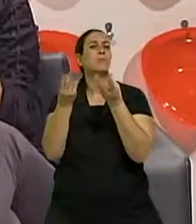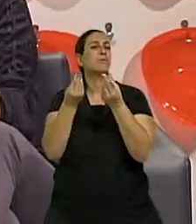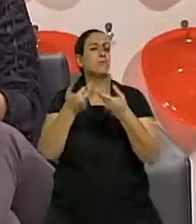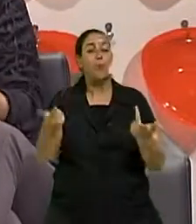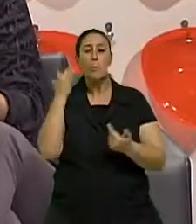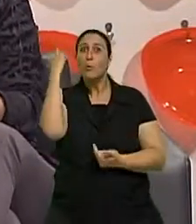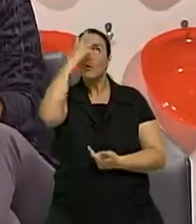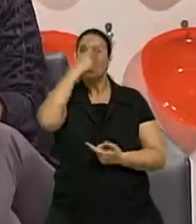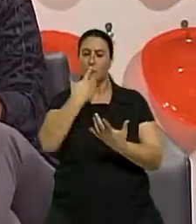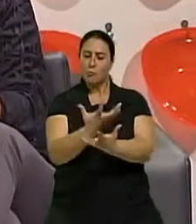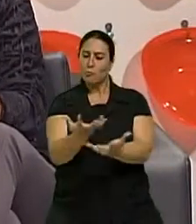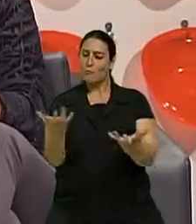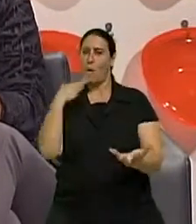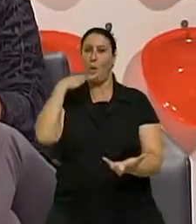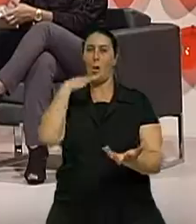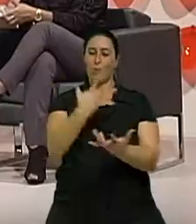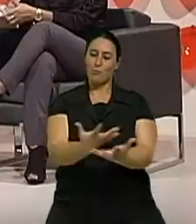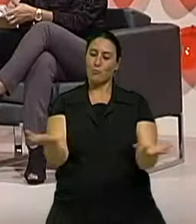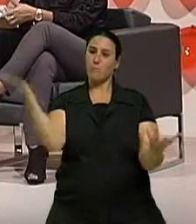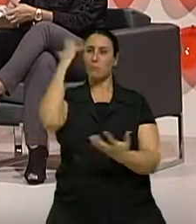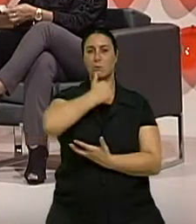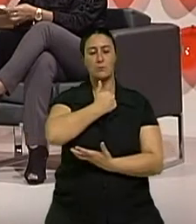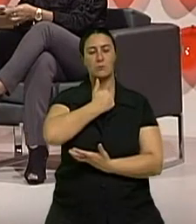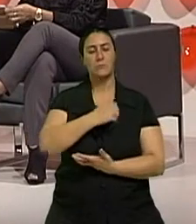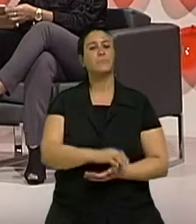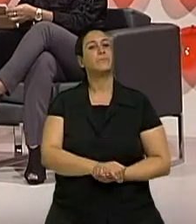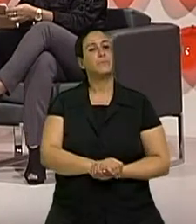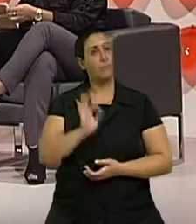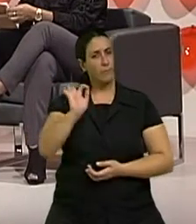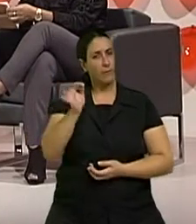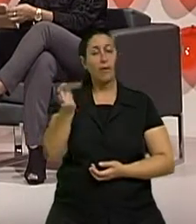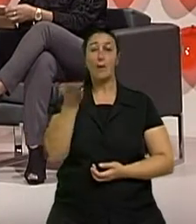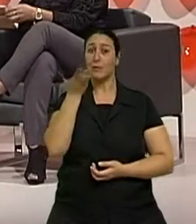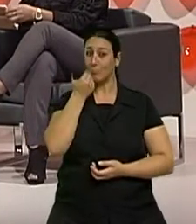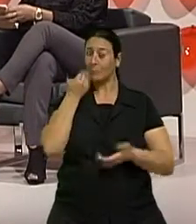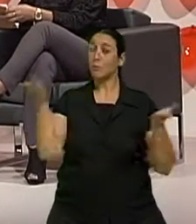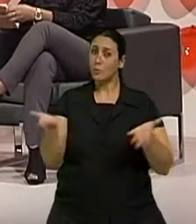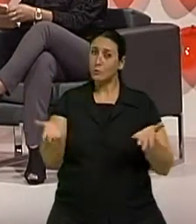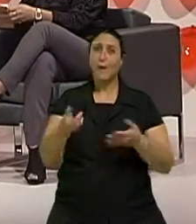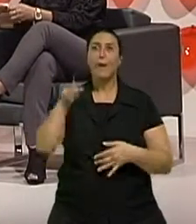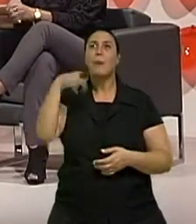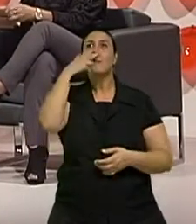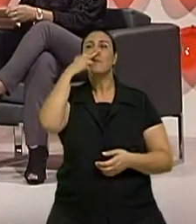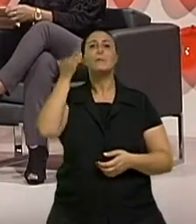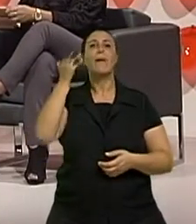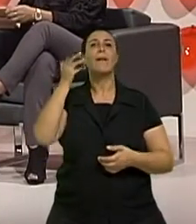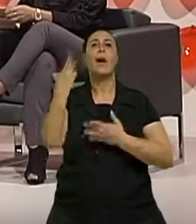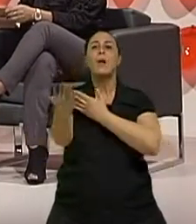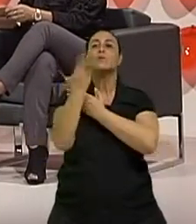e bonitas de comer, né, Hoje, essa coisa da alimentação é uma terapia, a gente chama, né? Exatamente. Então,